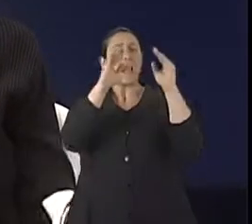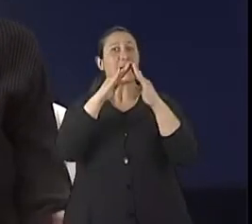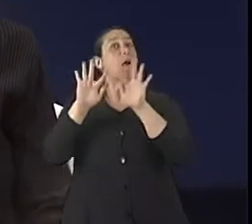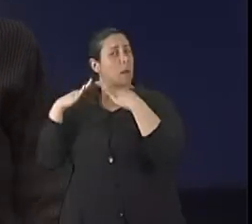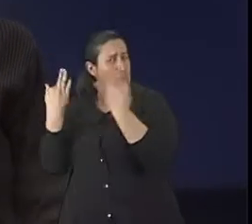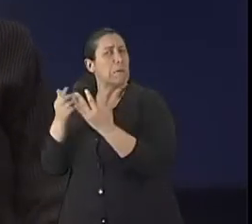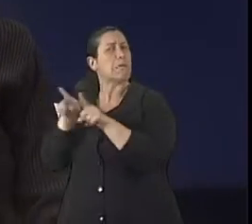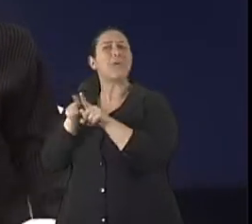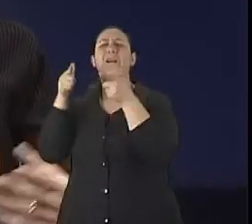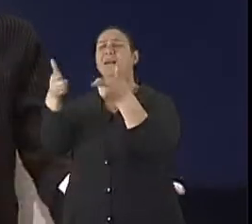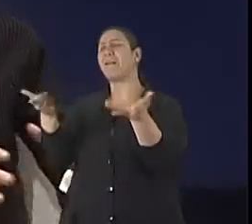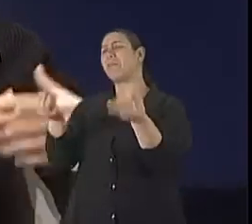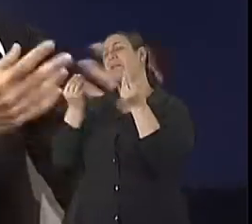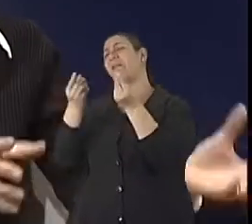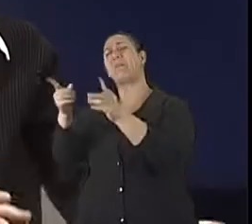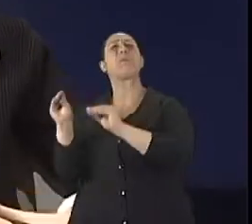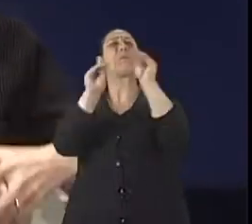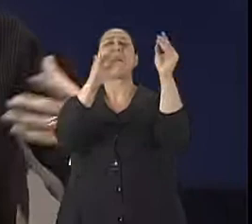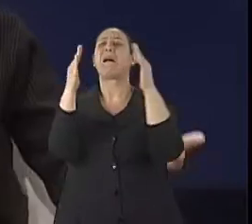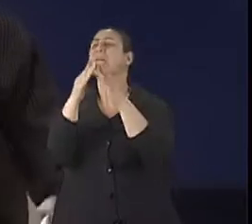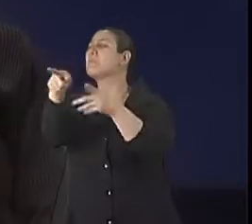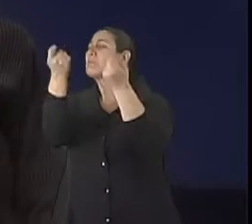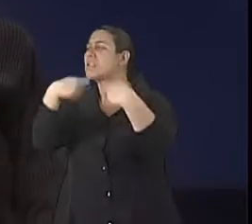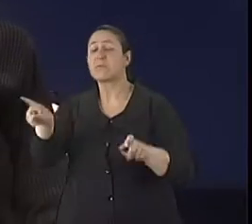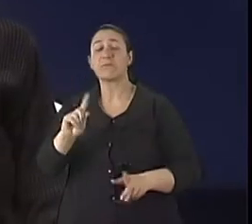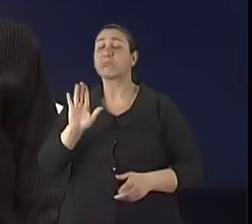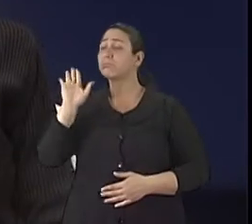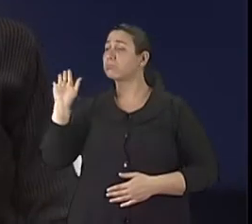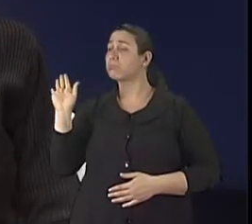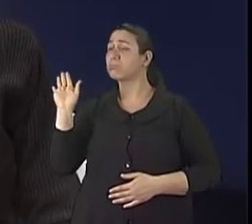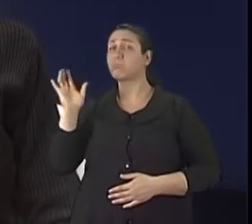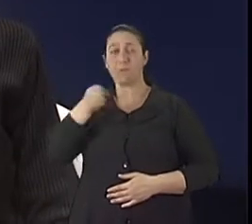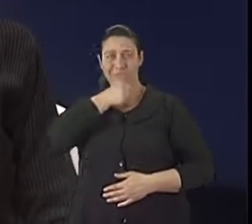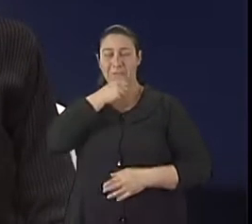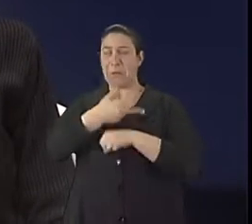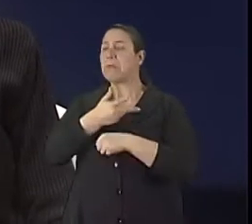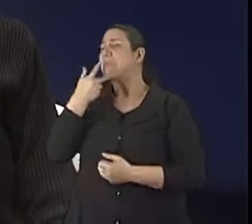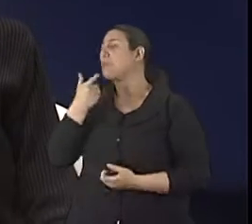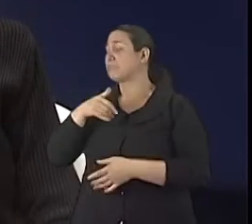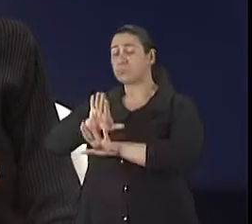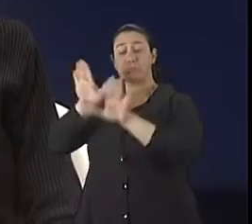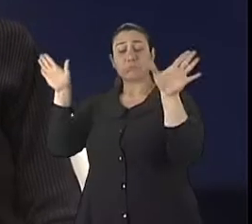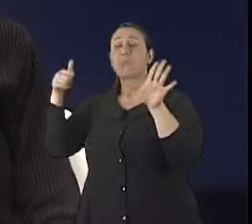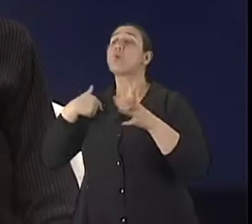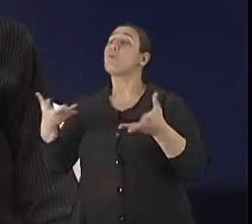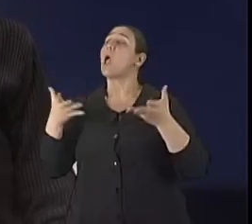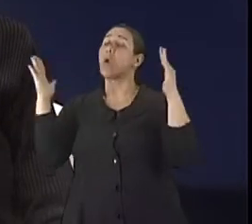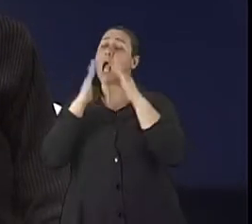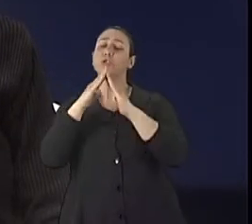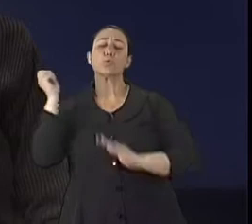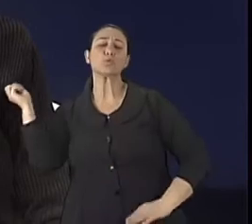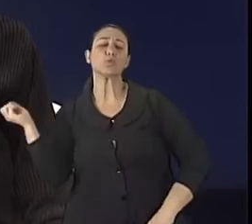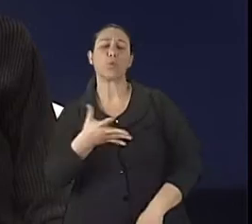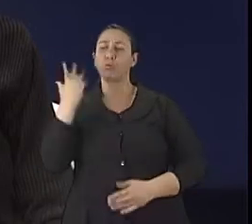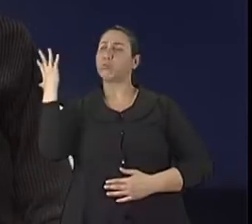reformar um apartamento? Não precisa, o tu está está bom, adapta. Não. Eu quero tudo novo, bem bonito, como eu mereço. E